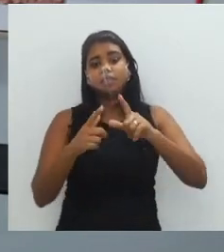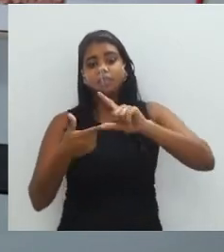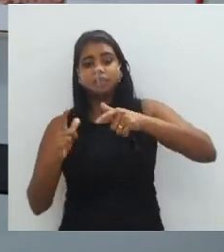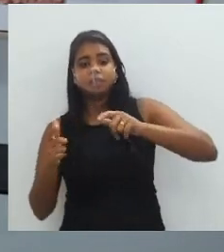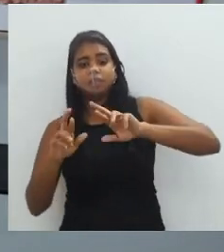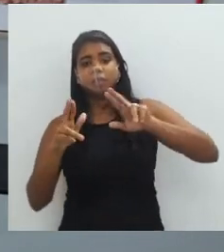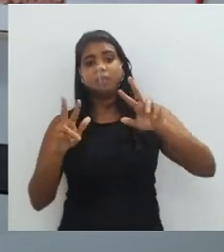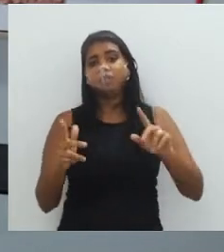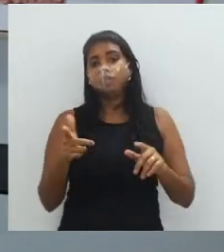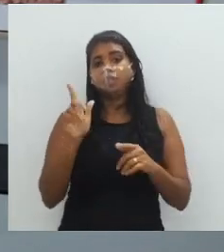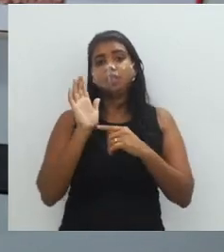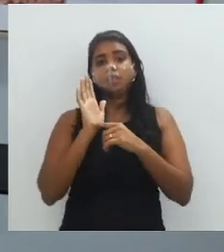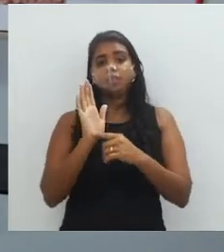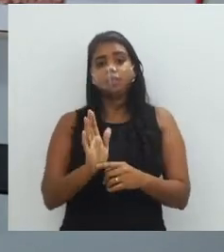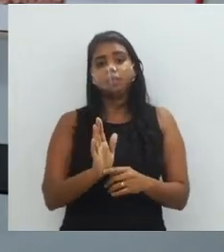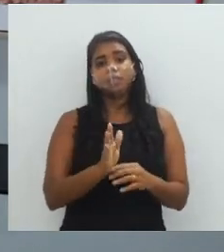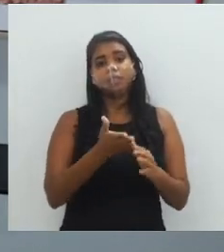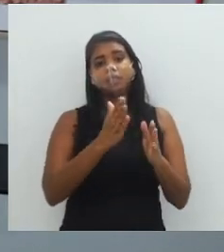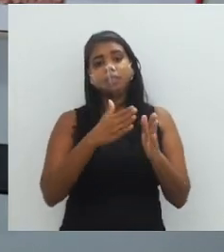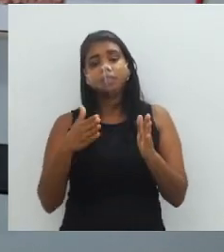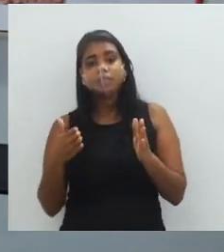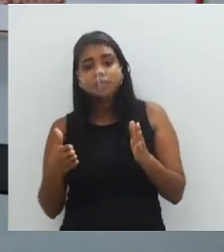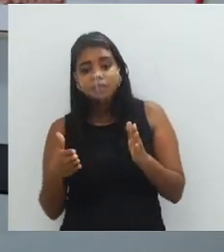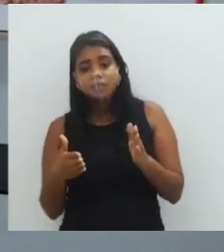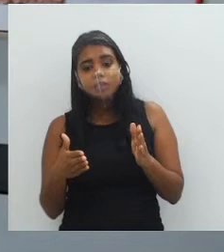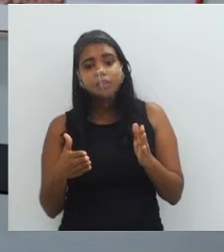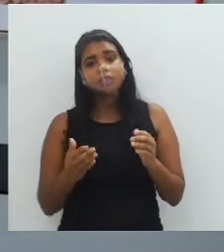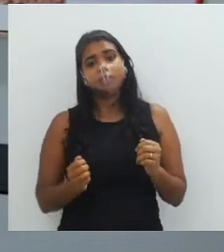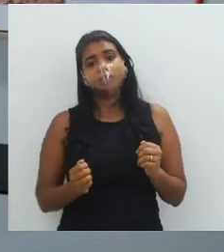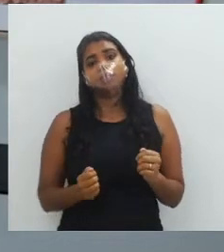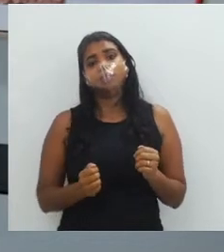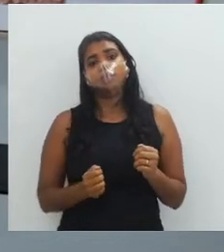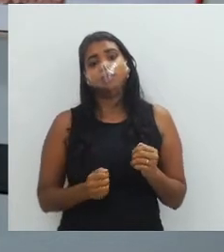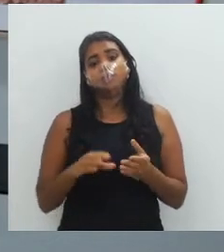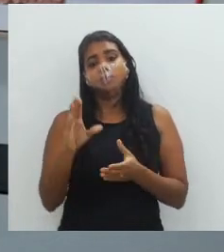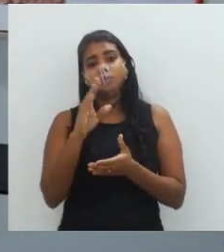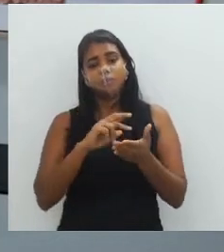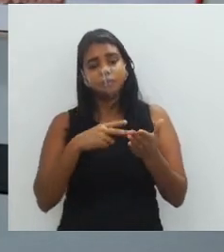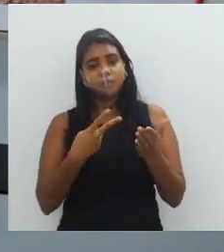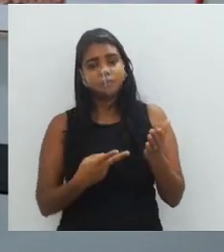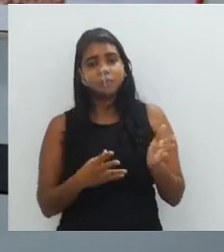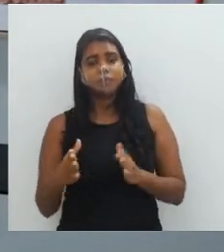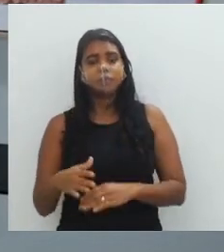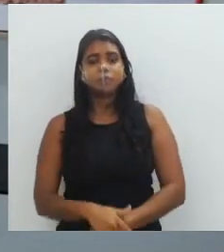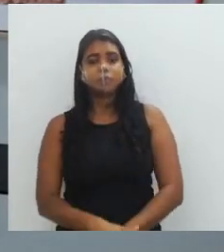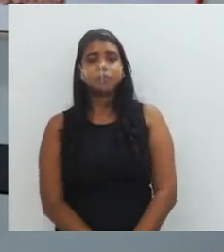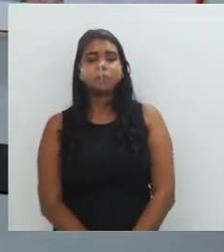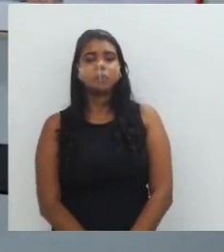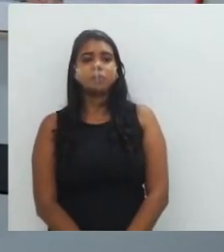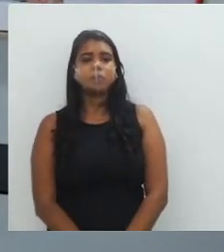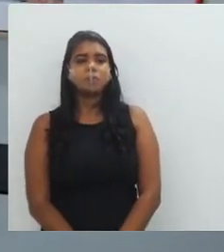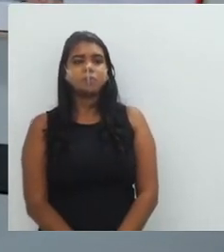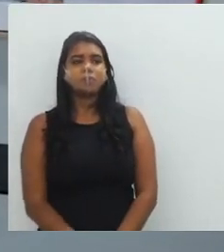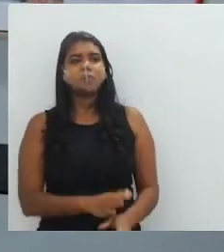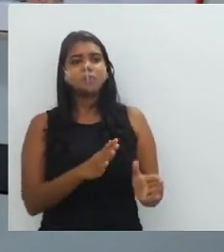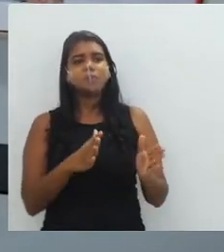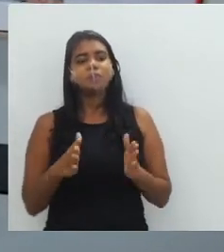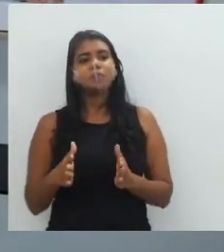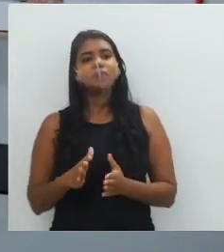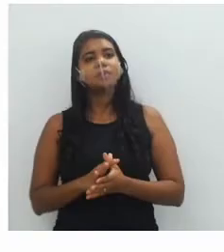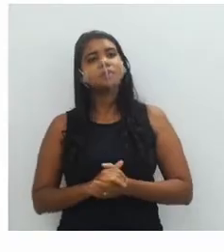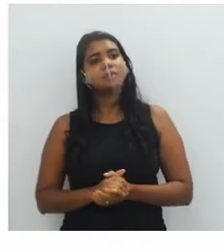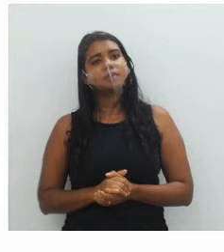que não apresentam uma sequência, que não trazem um padrão, são texturas irregulares. Vamos continuar aqui.